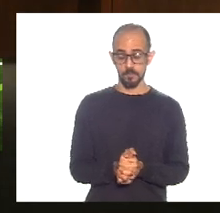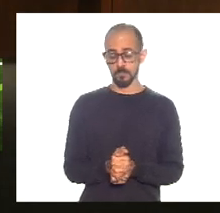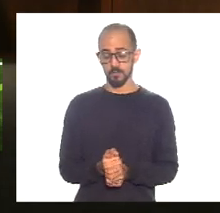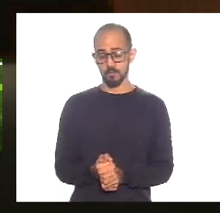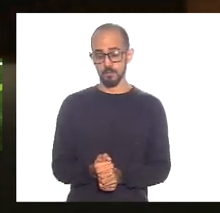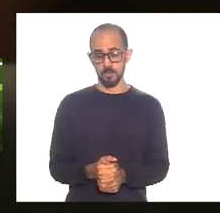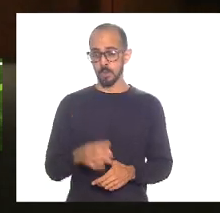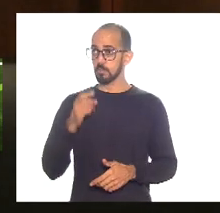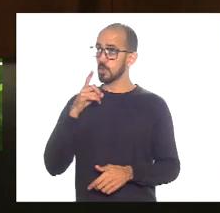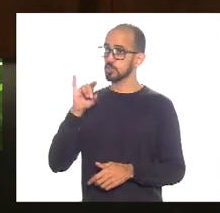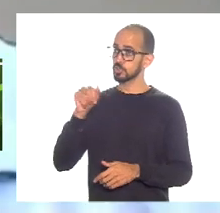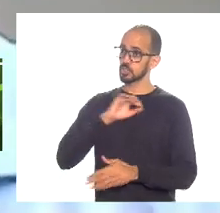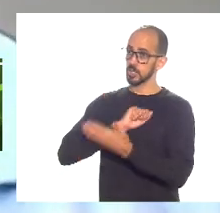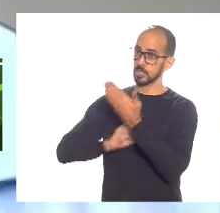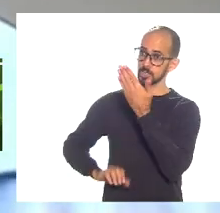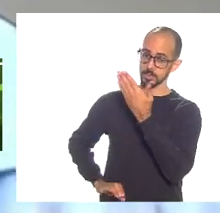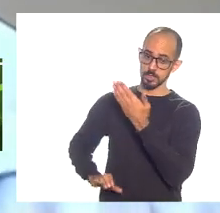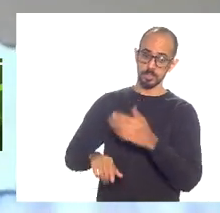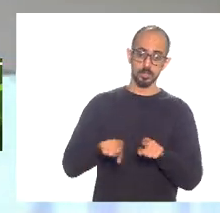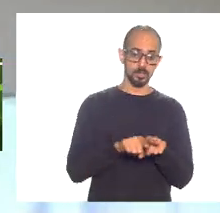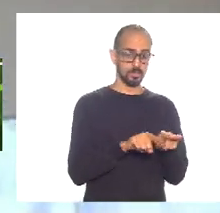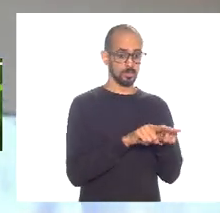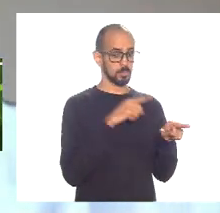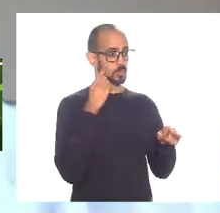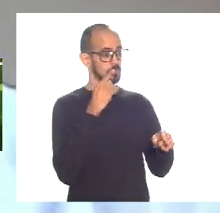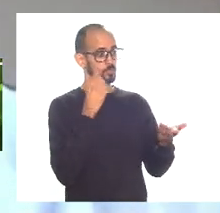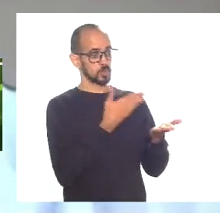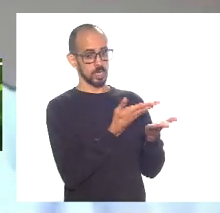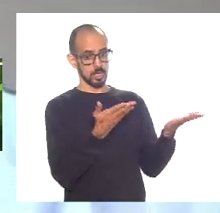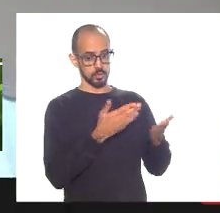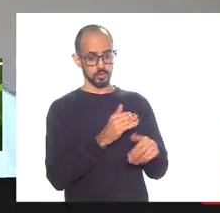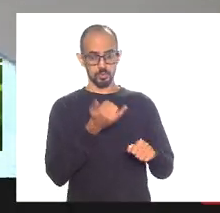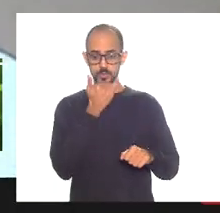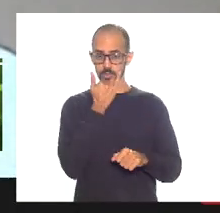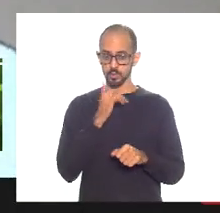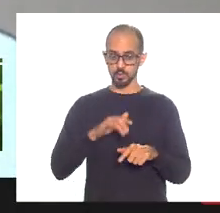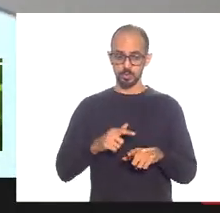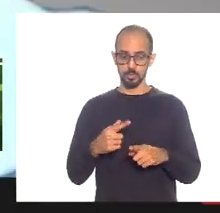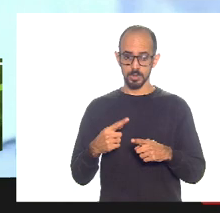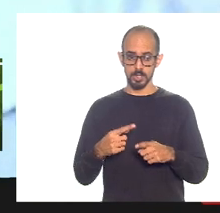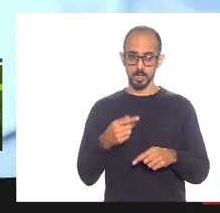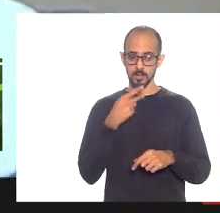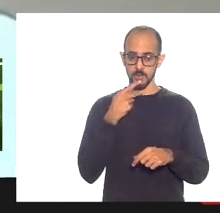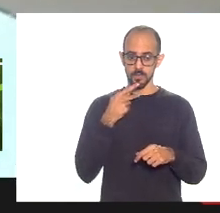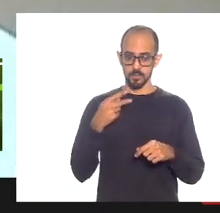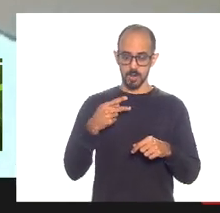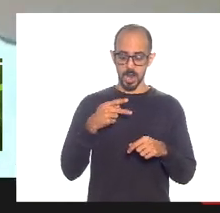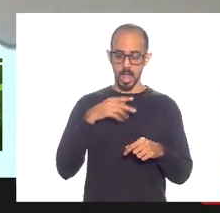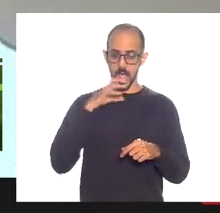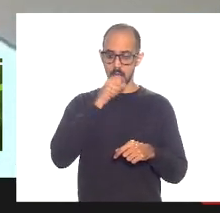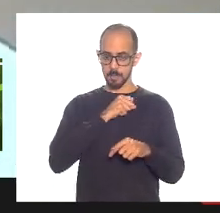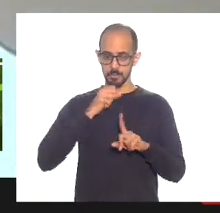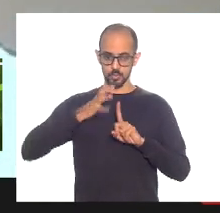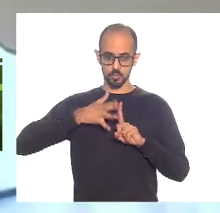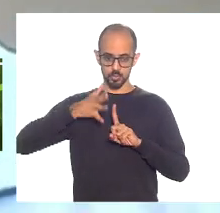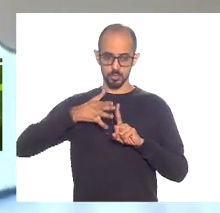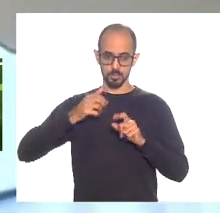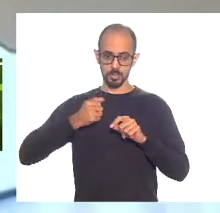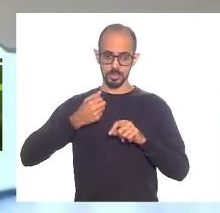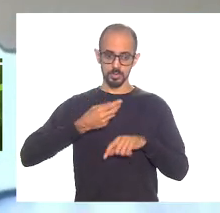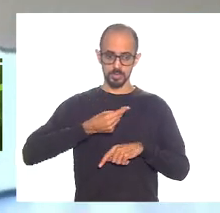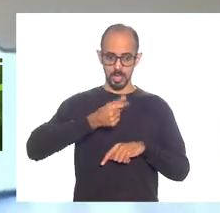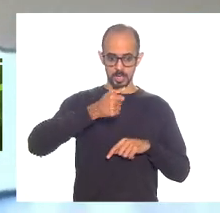bom dia André bom dia deputados e deputadas eu quero até me desculpar eu vou fazer uma fala eu vou ter que sair ainda estou muito